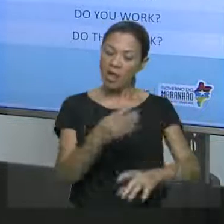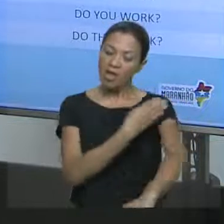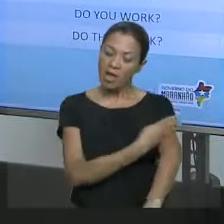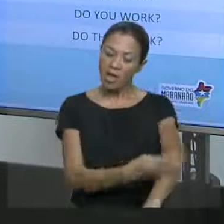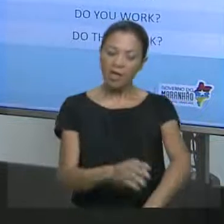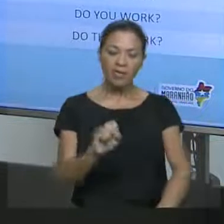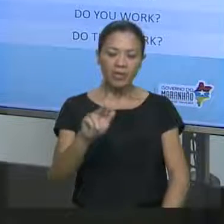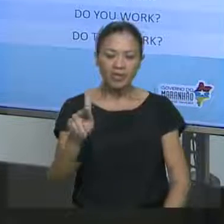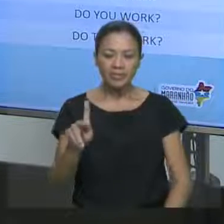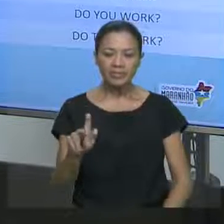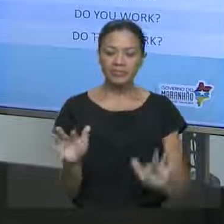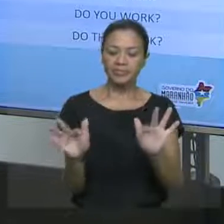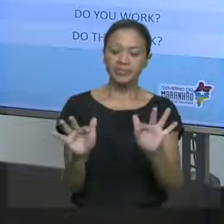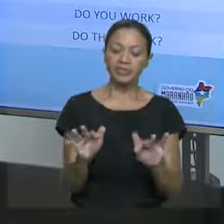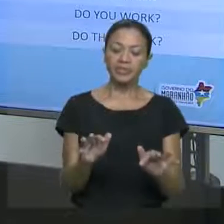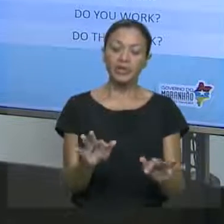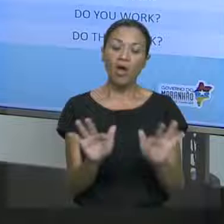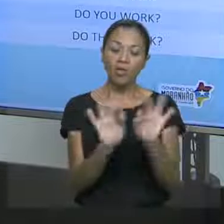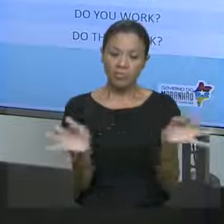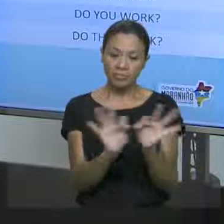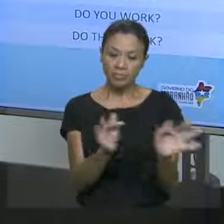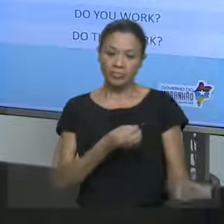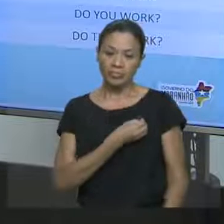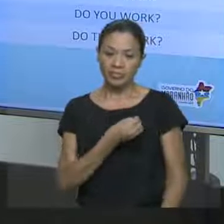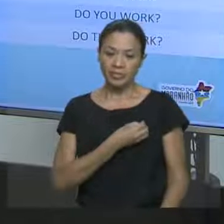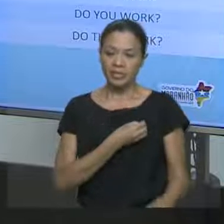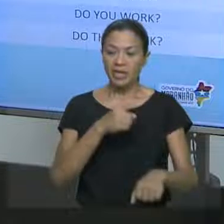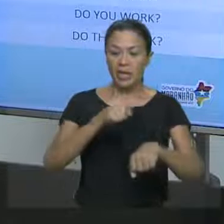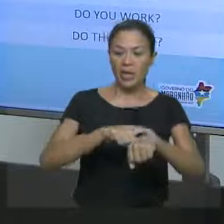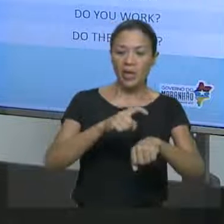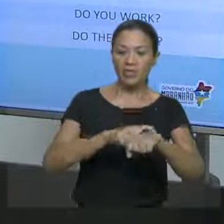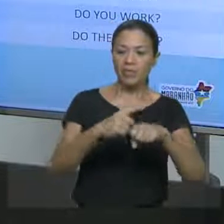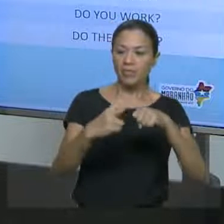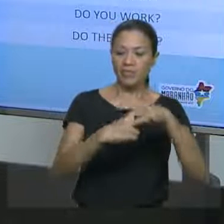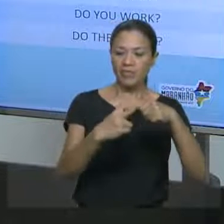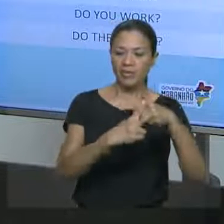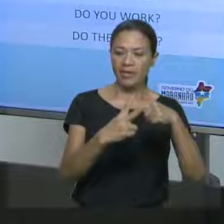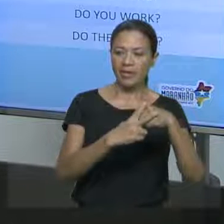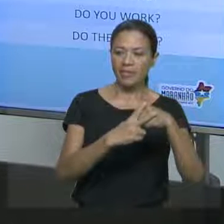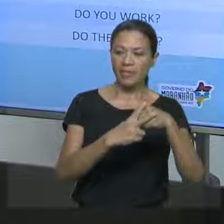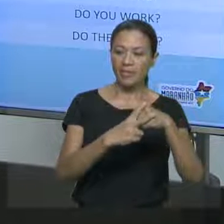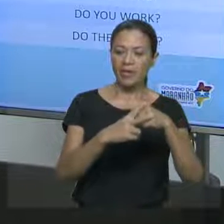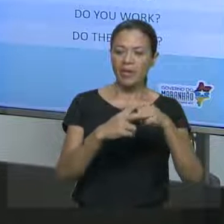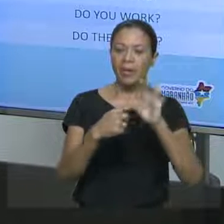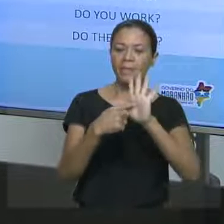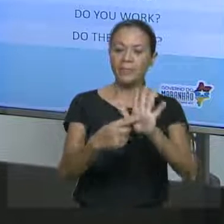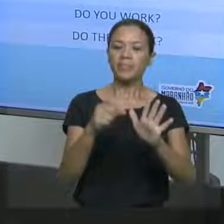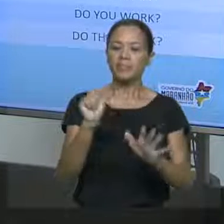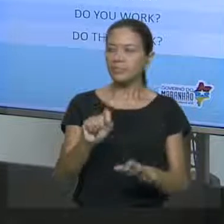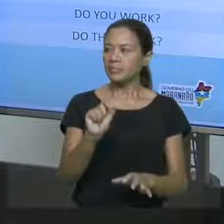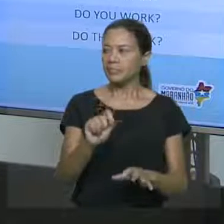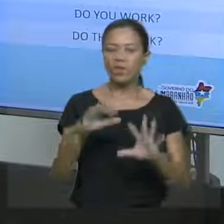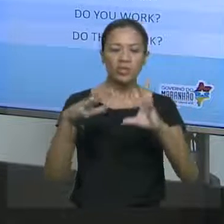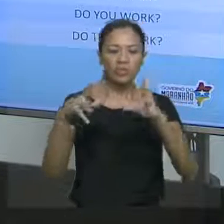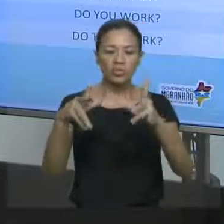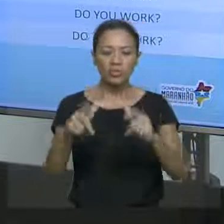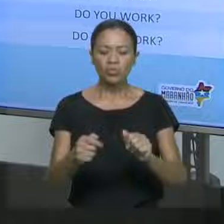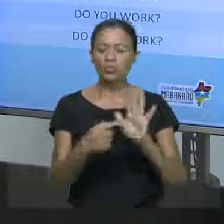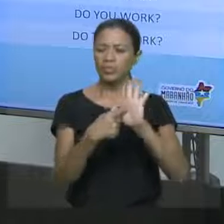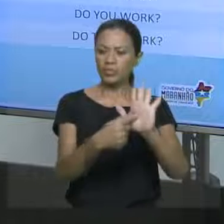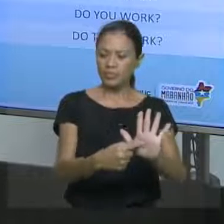Bom, o simple present, então ele é o tempo verbal que expressa o presente. Já vimos, né? Tudo que ele